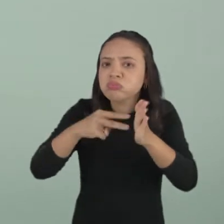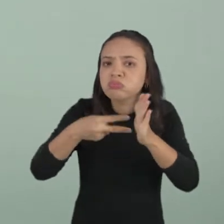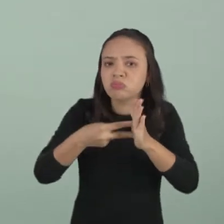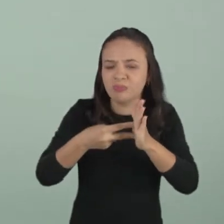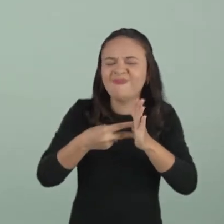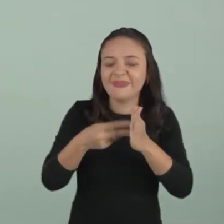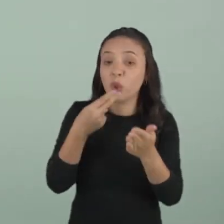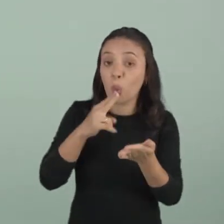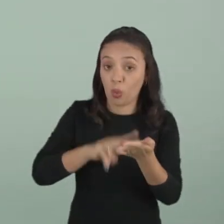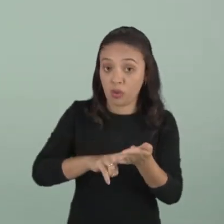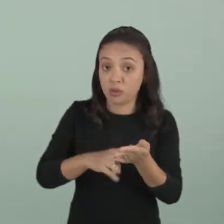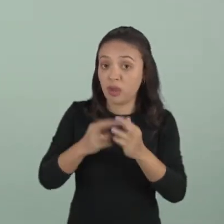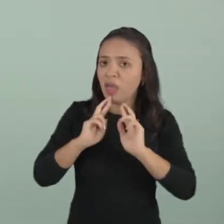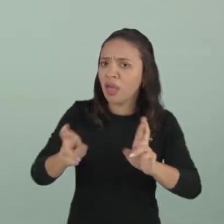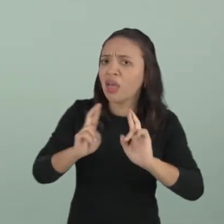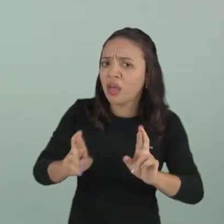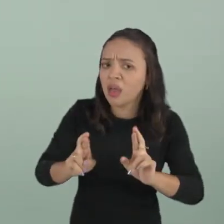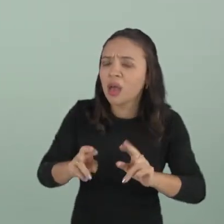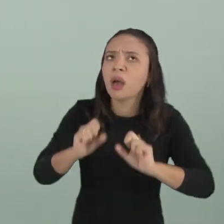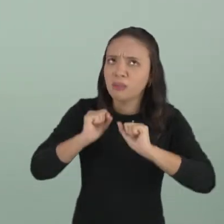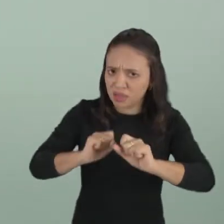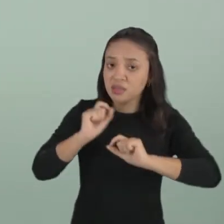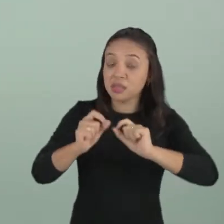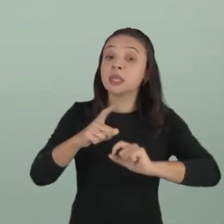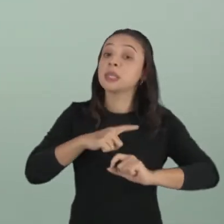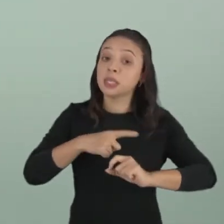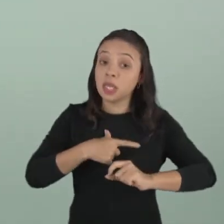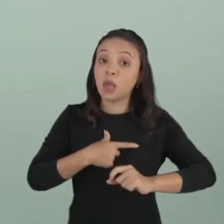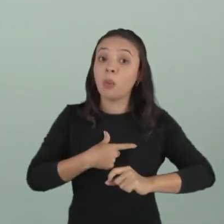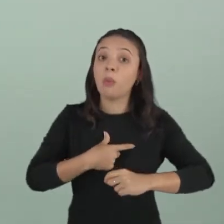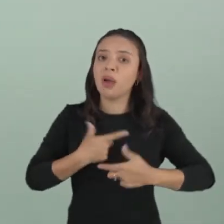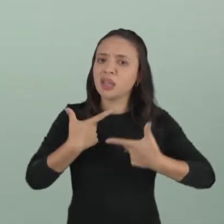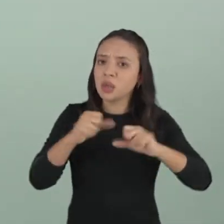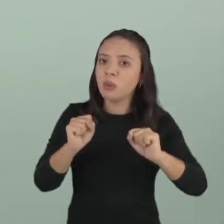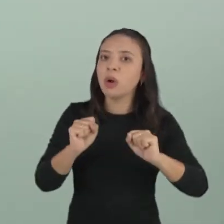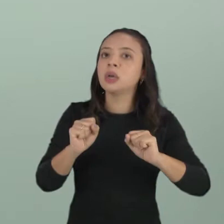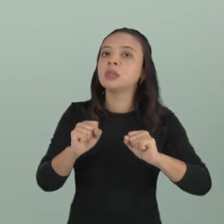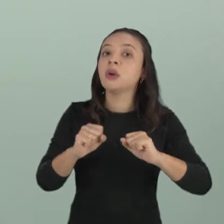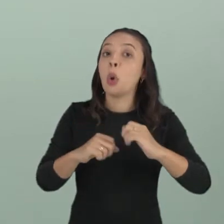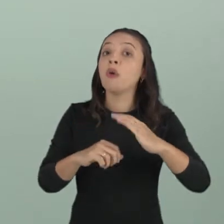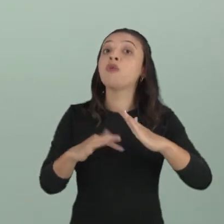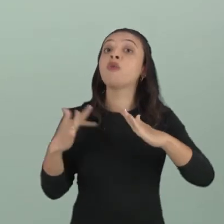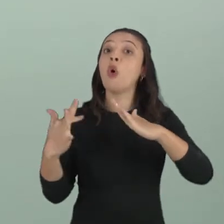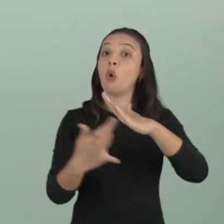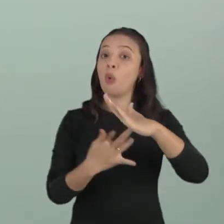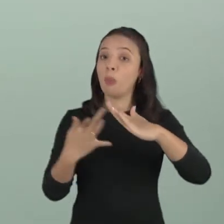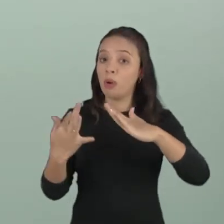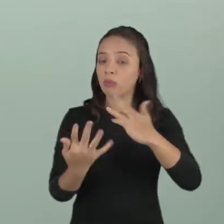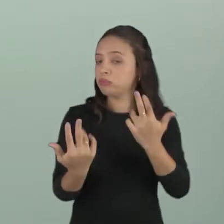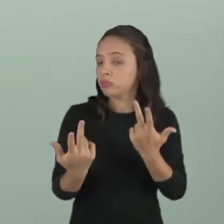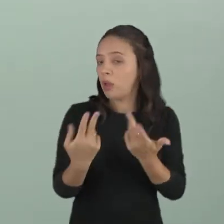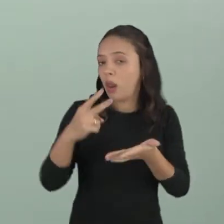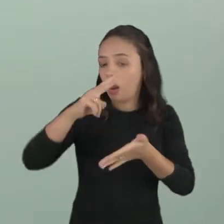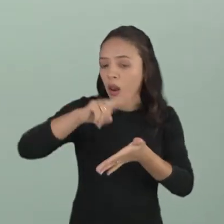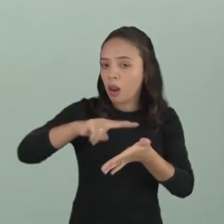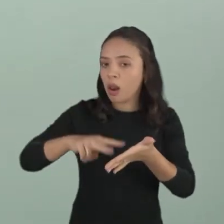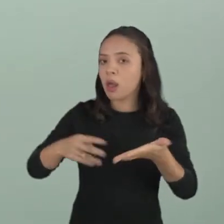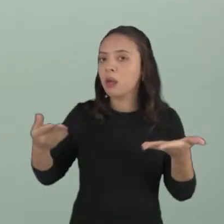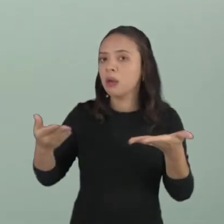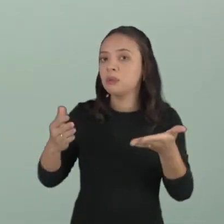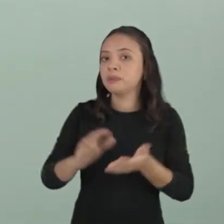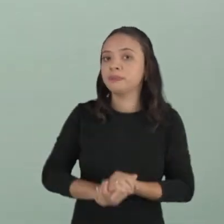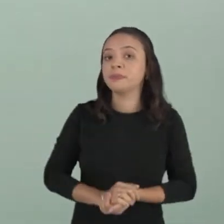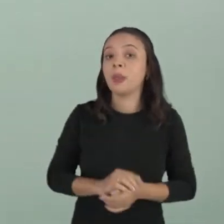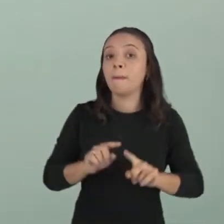Numa carta de reclamação, ela pode ter uma linguagem muito mais culta, como essa que nós lemos. Mas você também